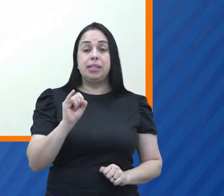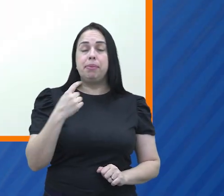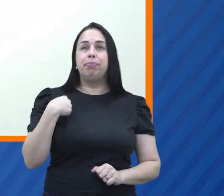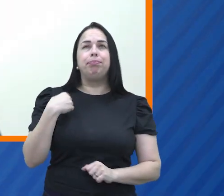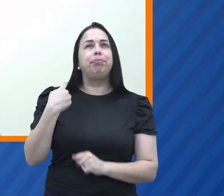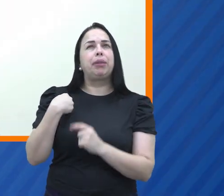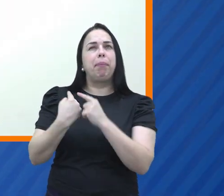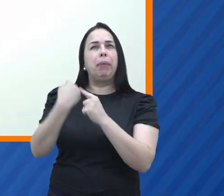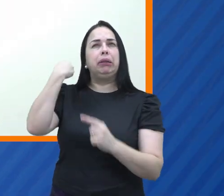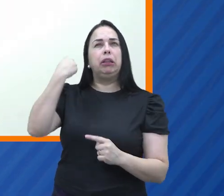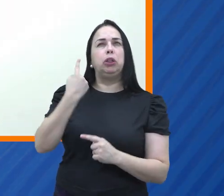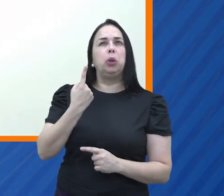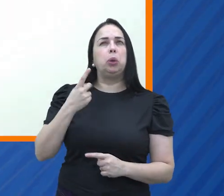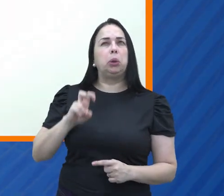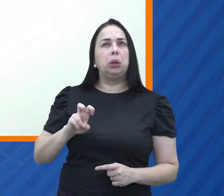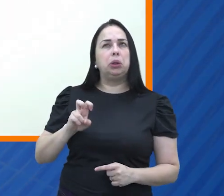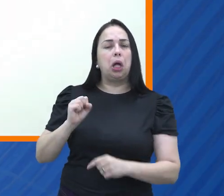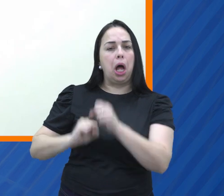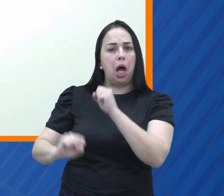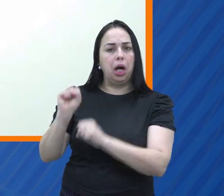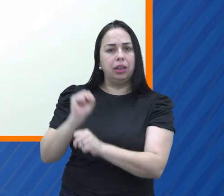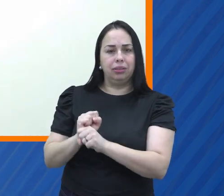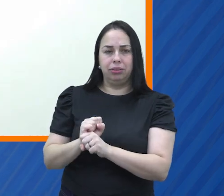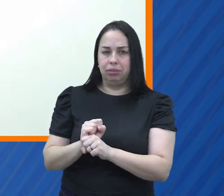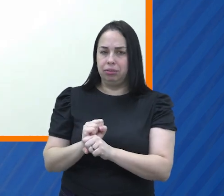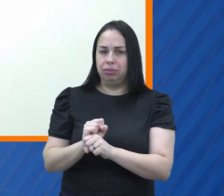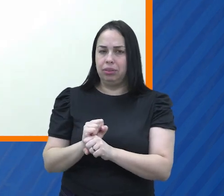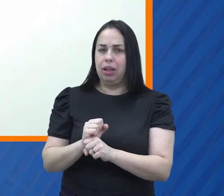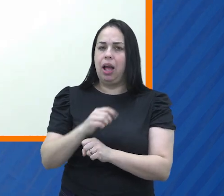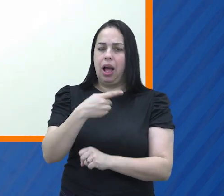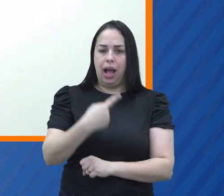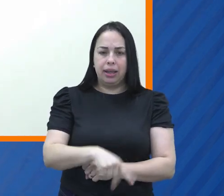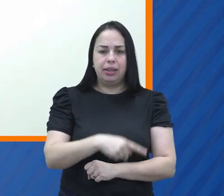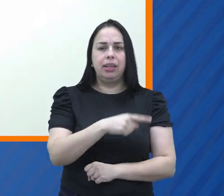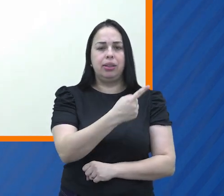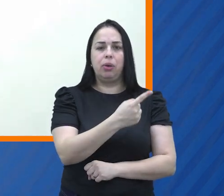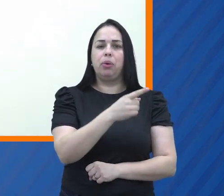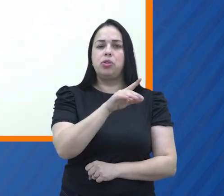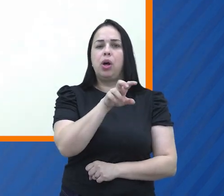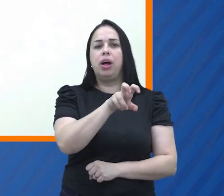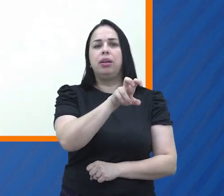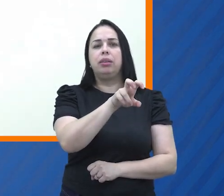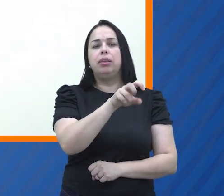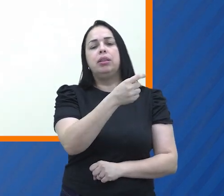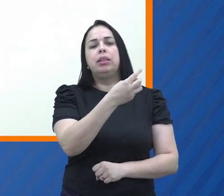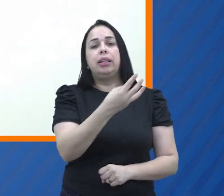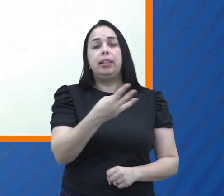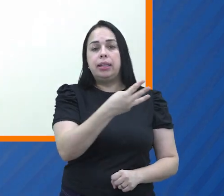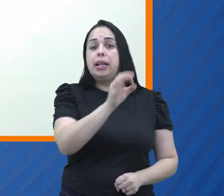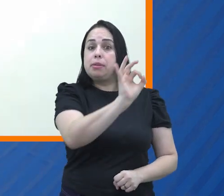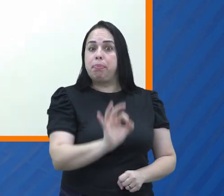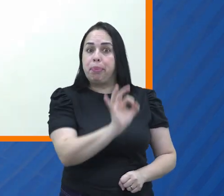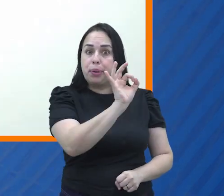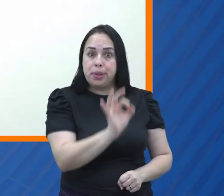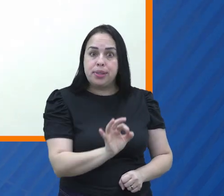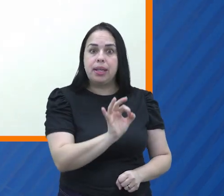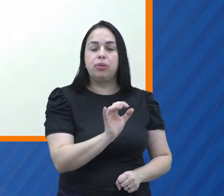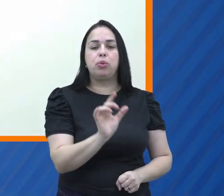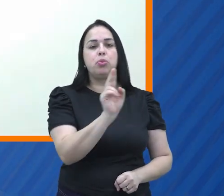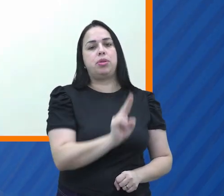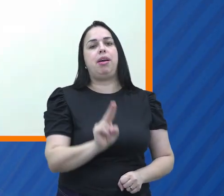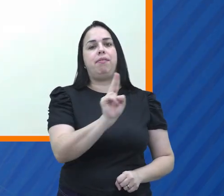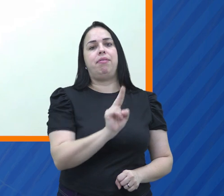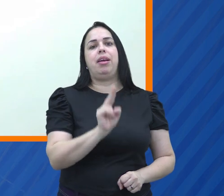pensar o cenário de 15 anos atrás, em 2008, só um terço dos brasileiros eram usuários de internet, só um terço. E desse um terço, só